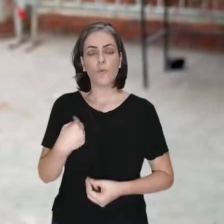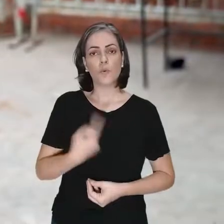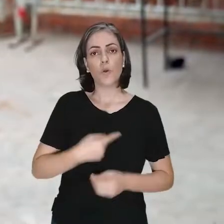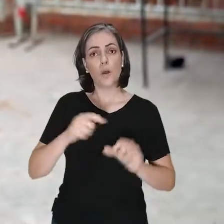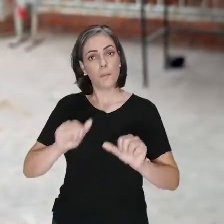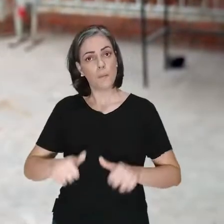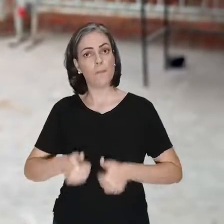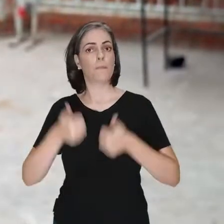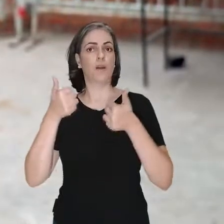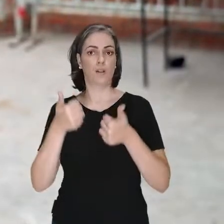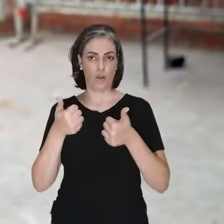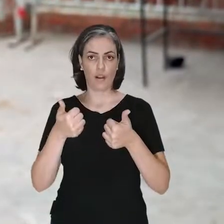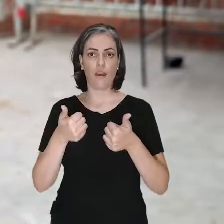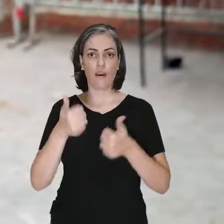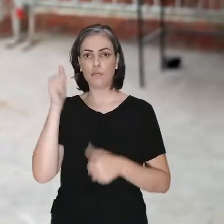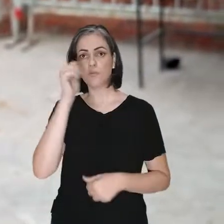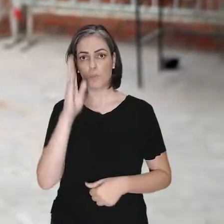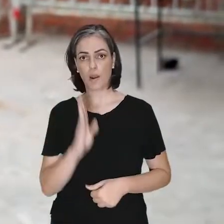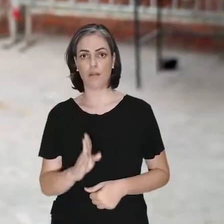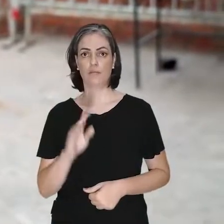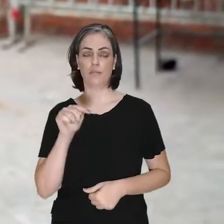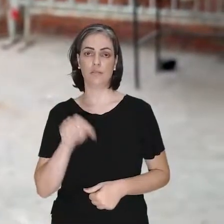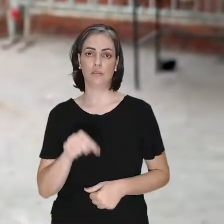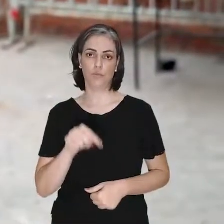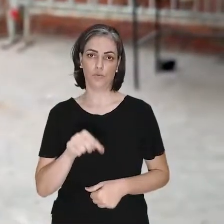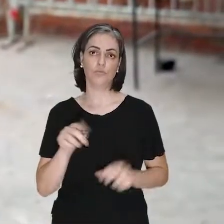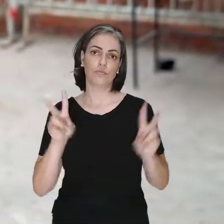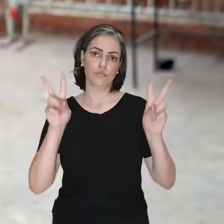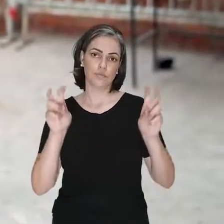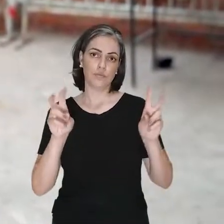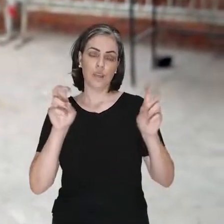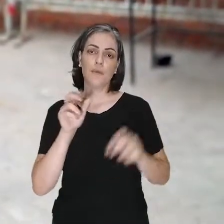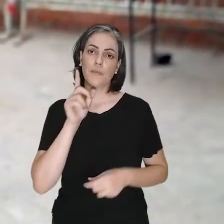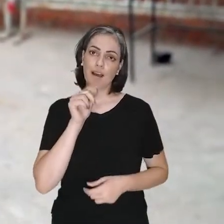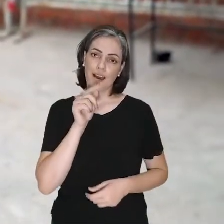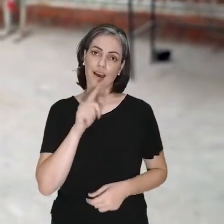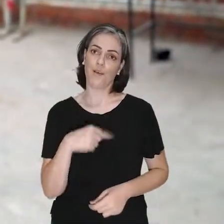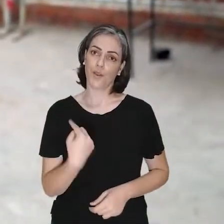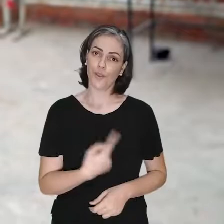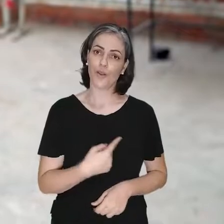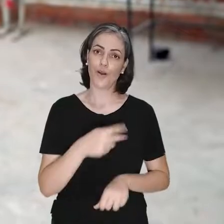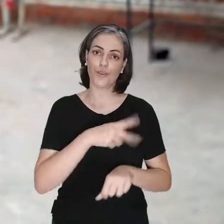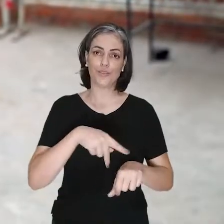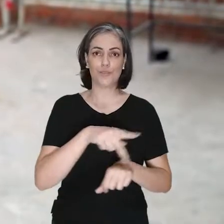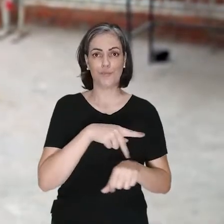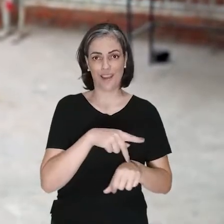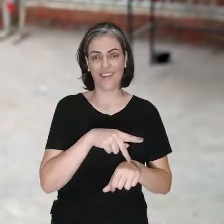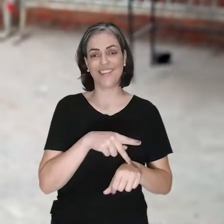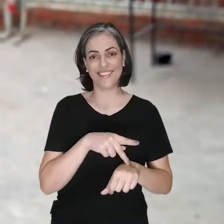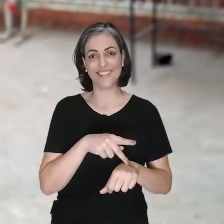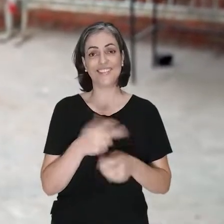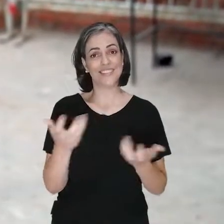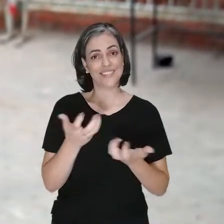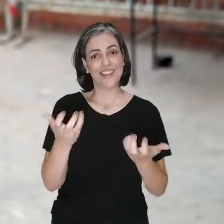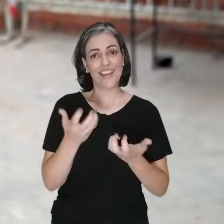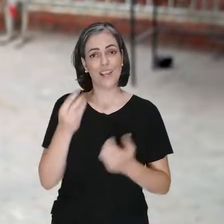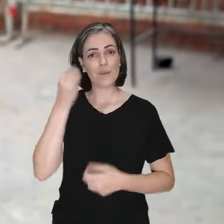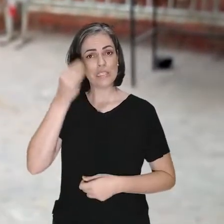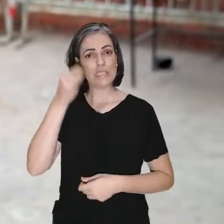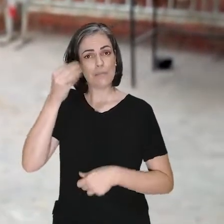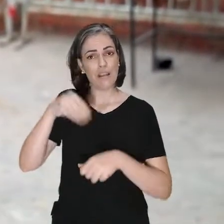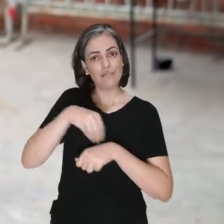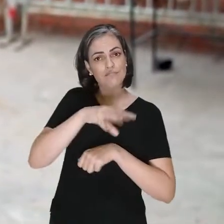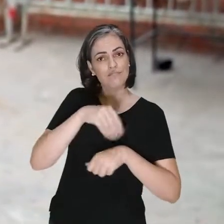nós estamos buscando aprender de que forma podemos aplicar na nossa nação, na nossa pátria, os ensinamentos que nós estamos